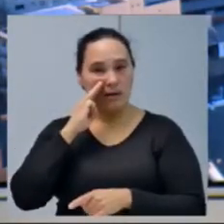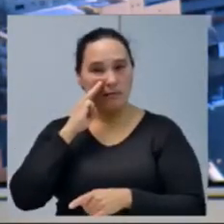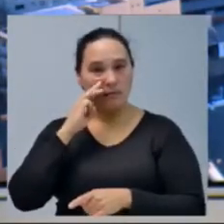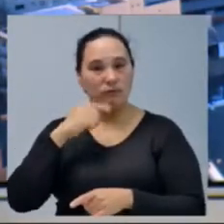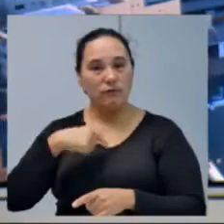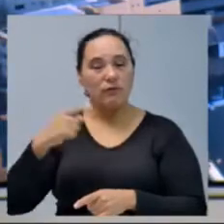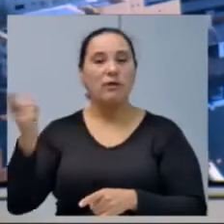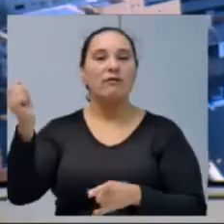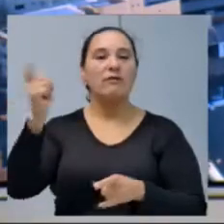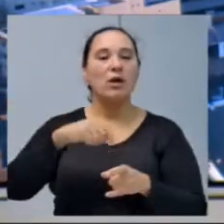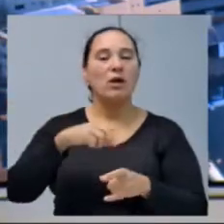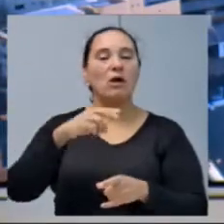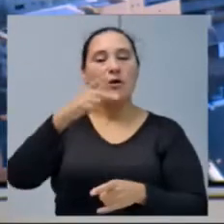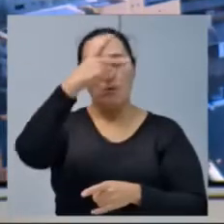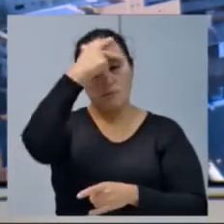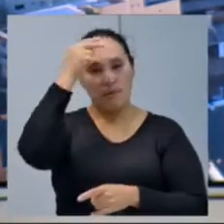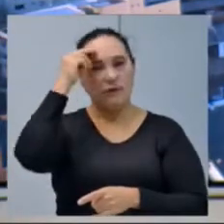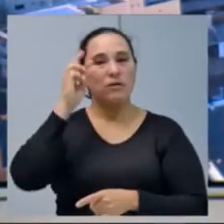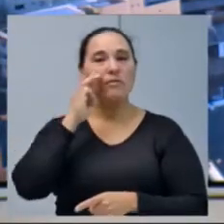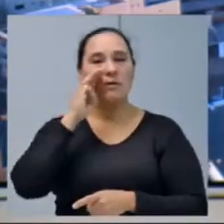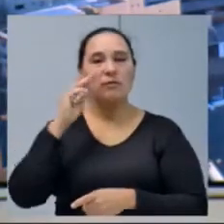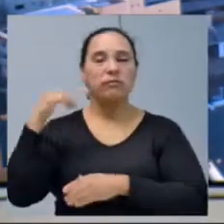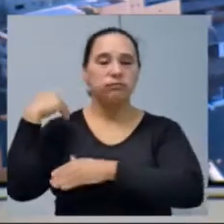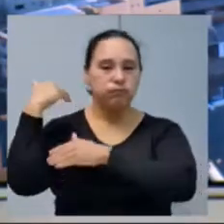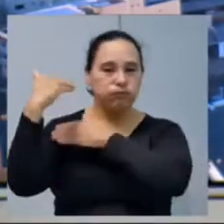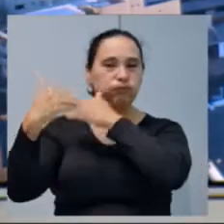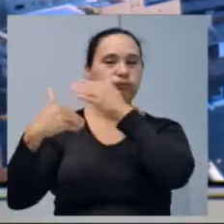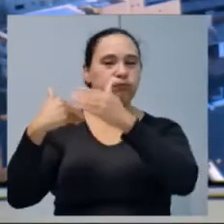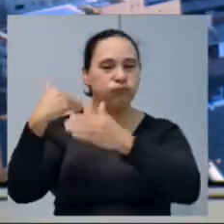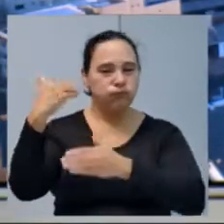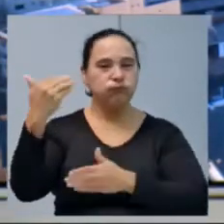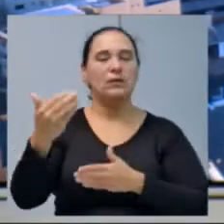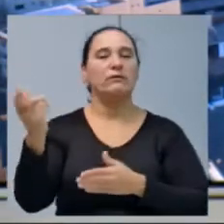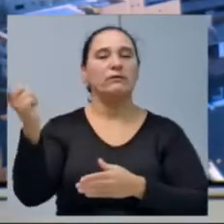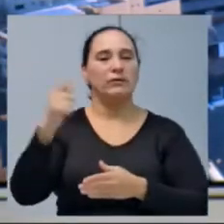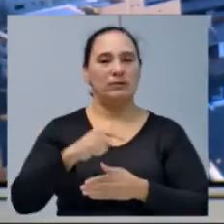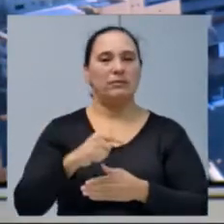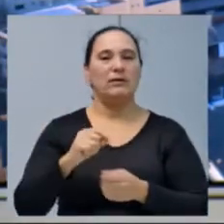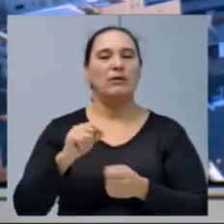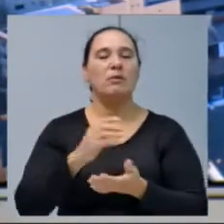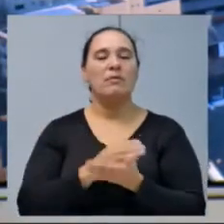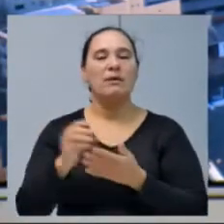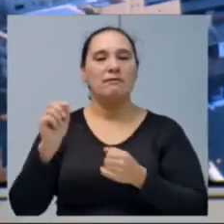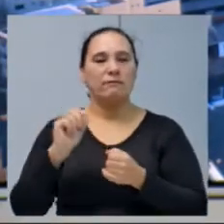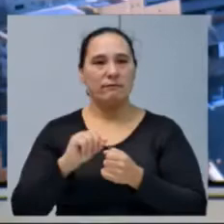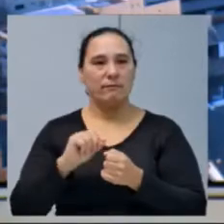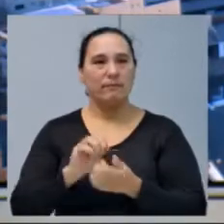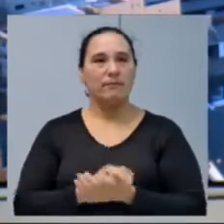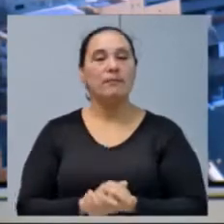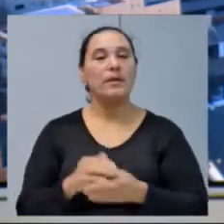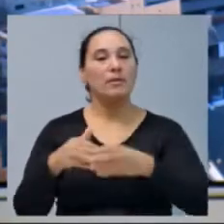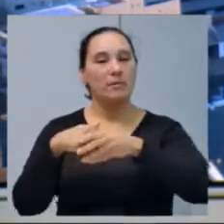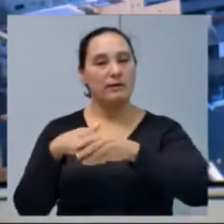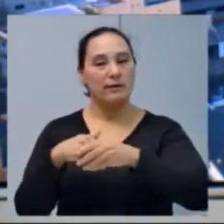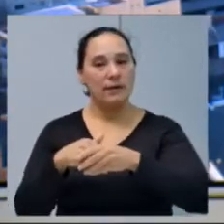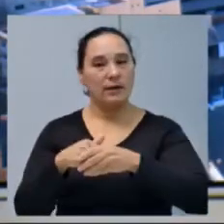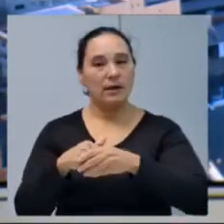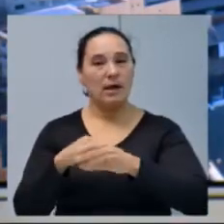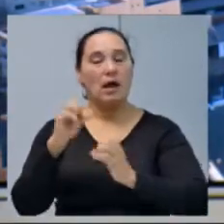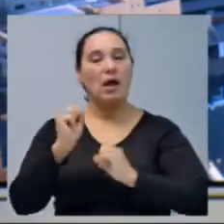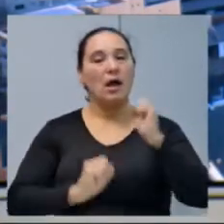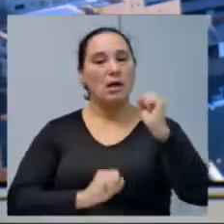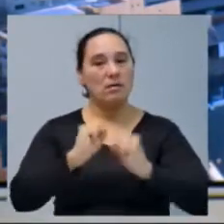papel, concretizar essa obra. Porém, que vem se arrastando já há um tempinho aí, né, colega Vilso? Parabenizar também a empresa